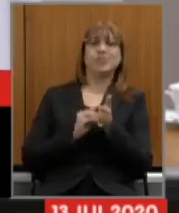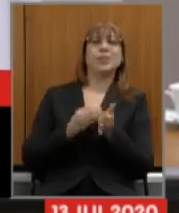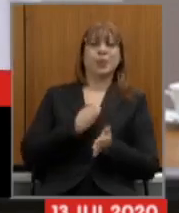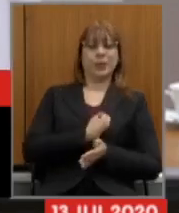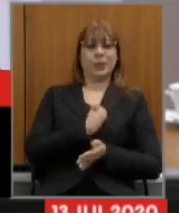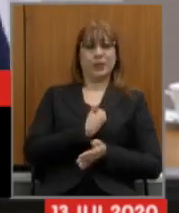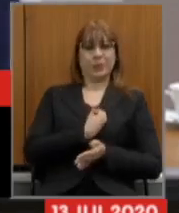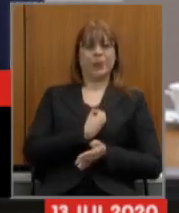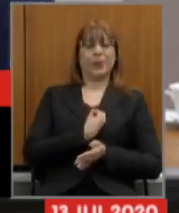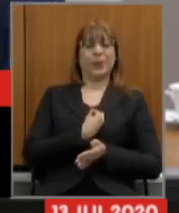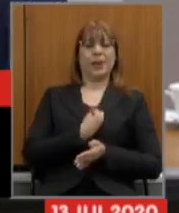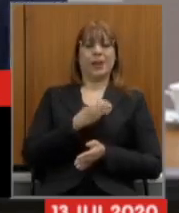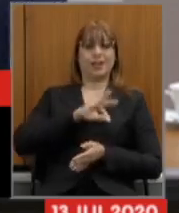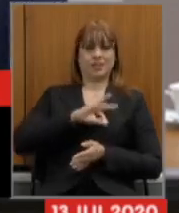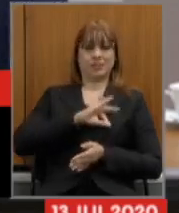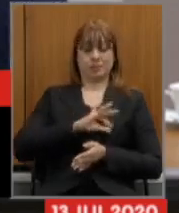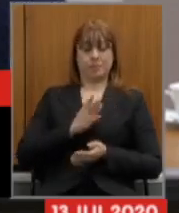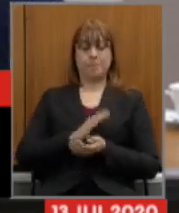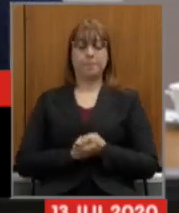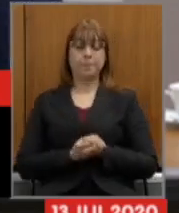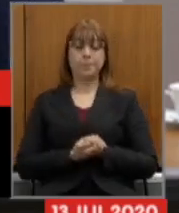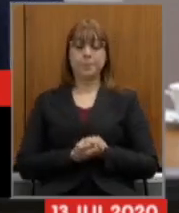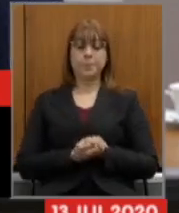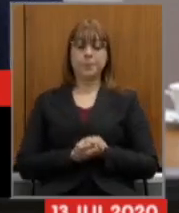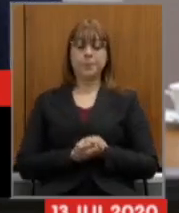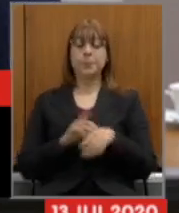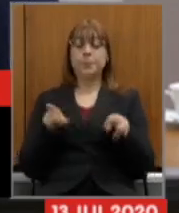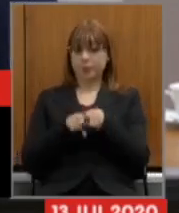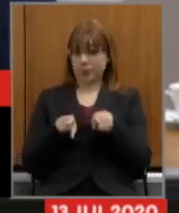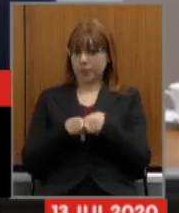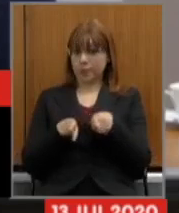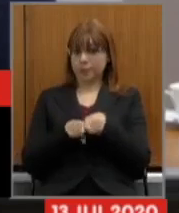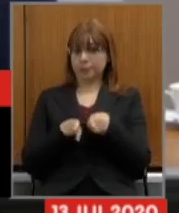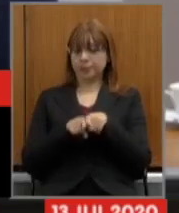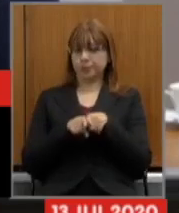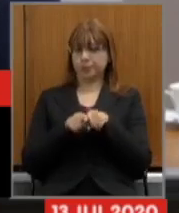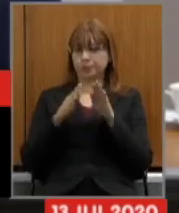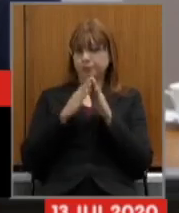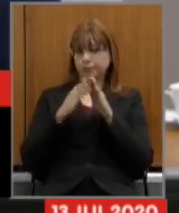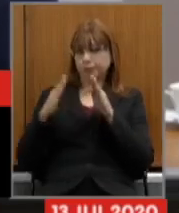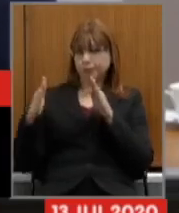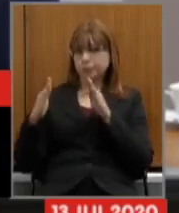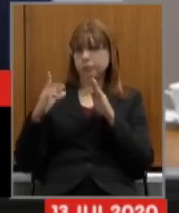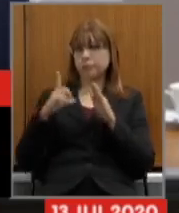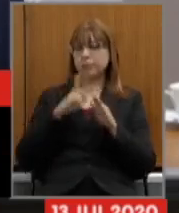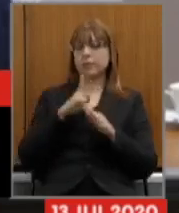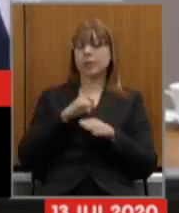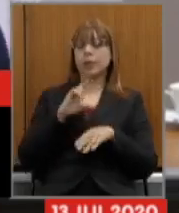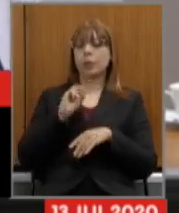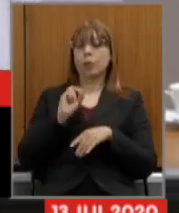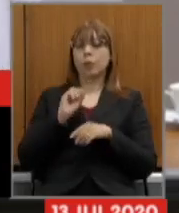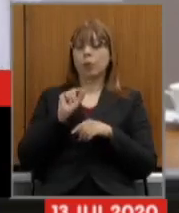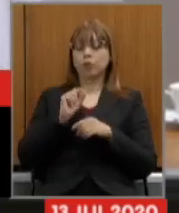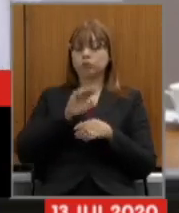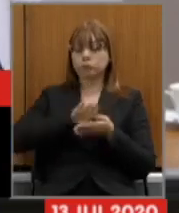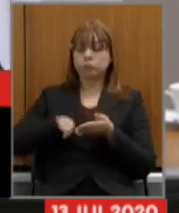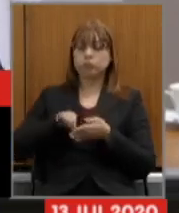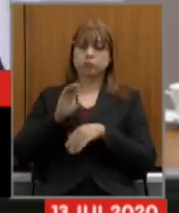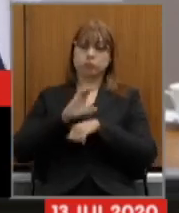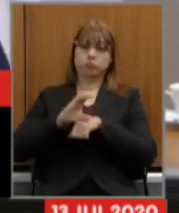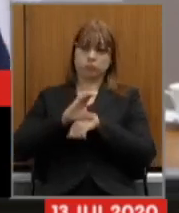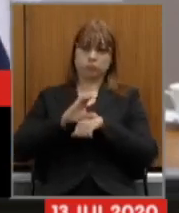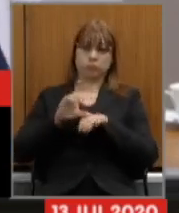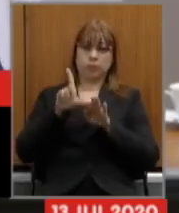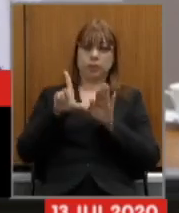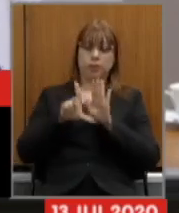ativo fosse segundo nós tivemos nesse período o julgamento da inconstitucionalidade do artigo sétimo da lei